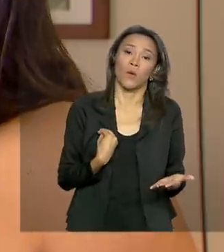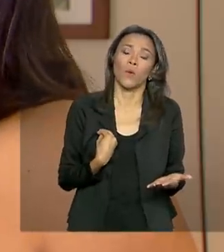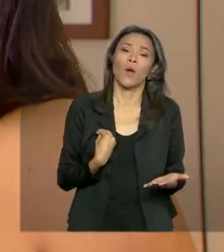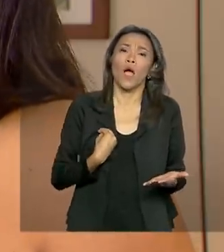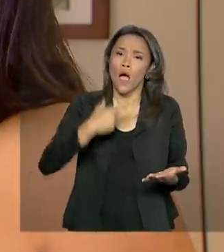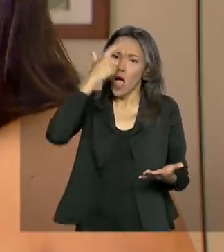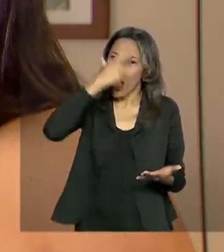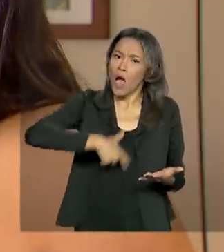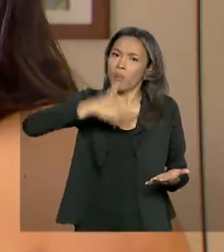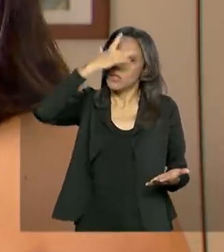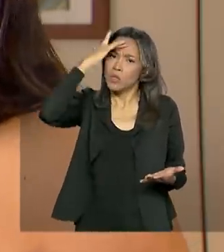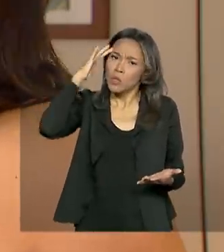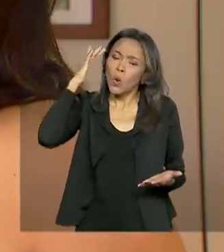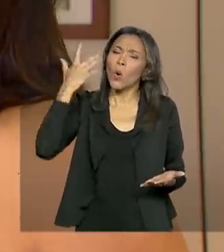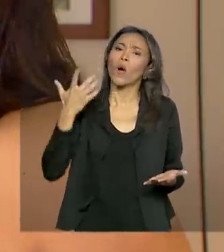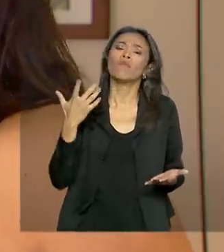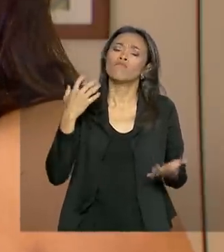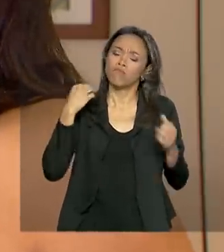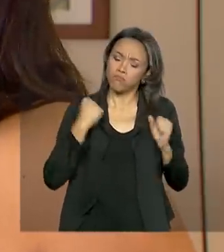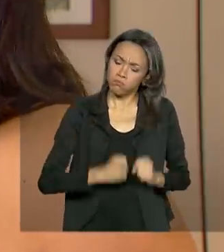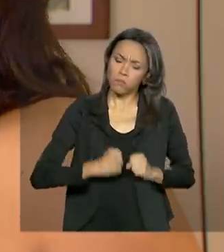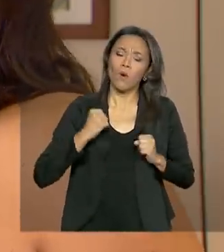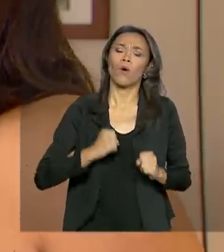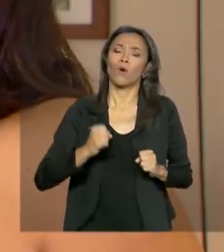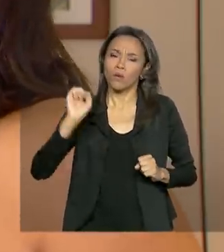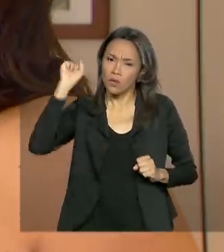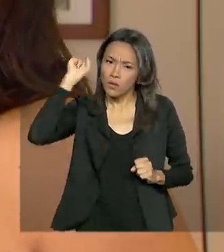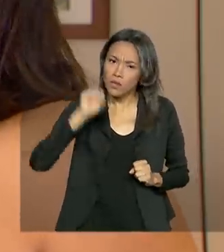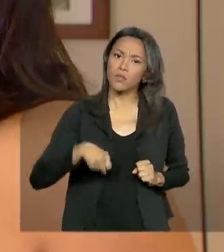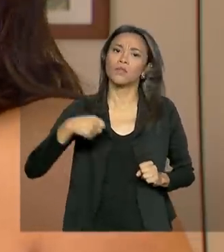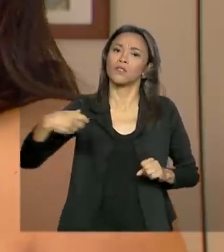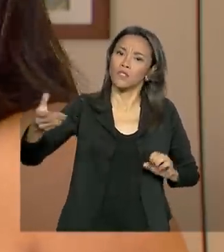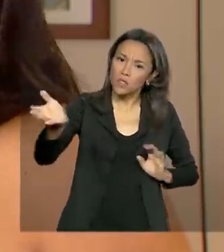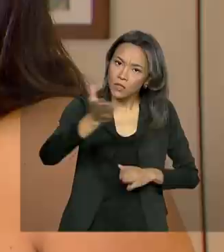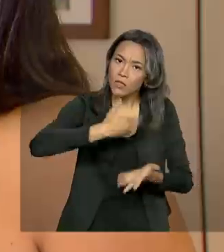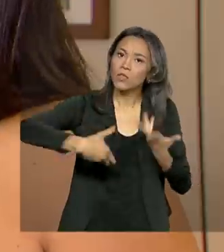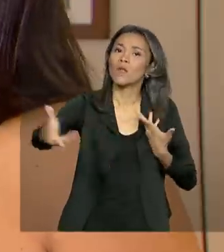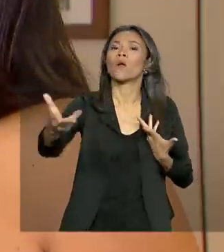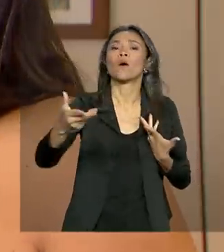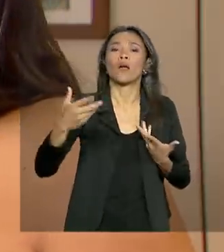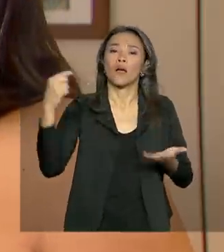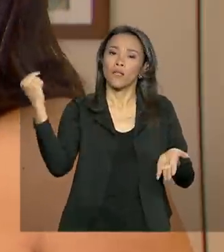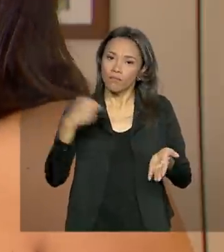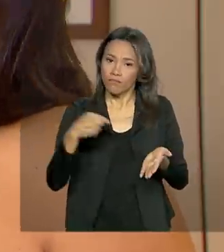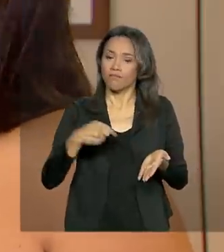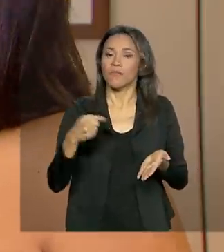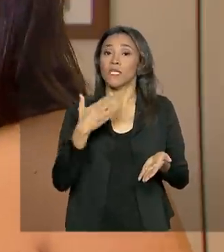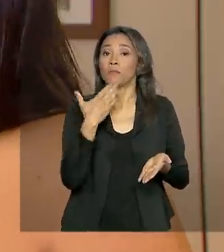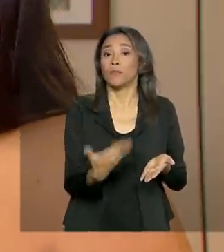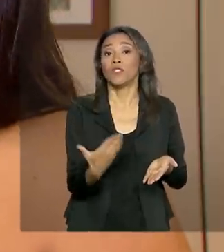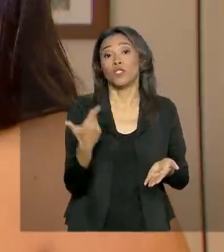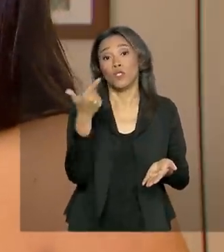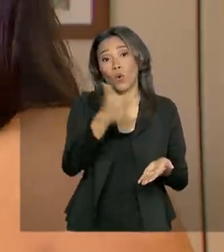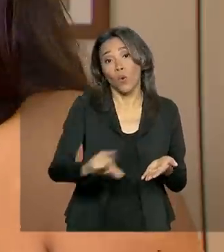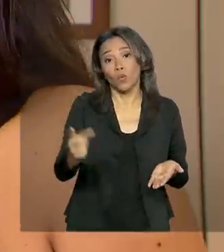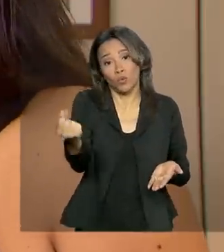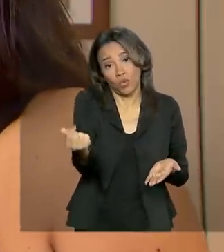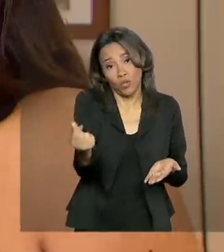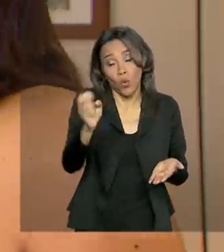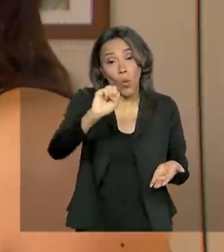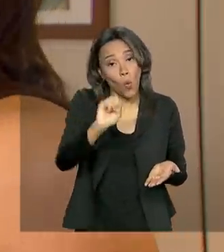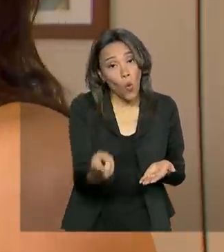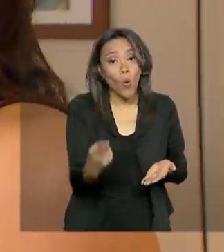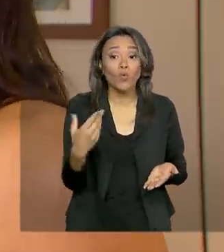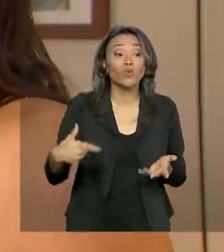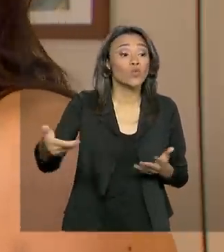o consumidor, sem qualquer fundamentação, pode sim requerer a devolução daquele produto e pedir o seu dinheiro novamente, ou